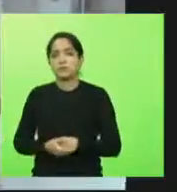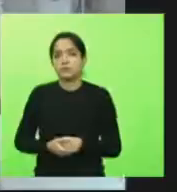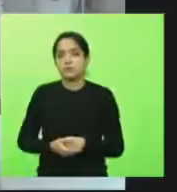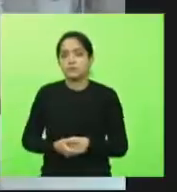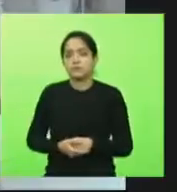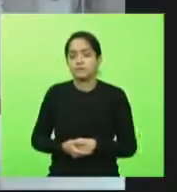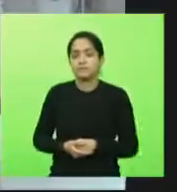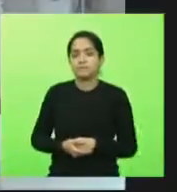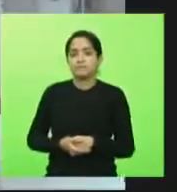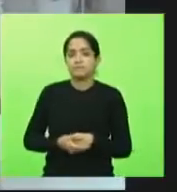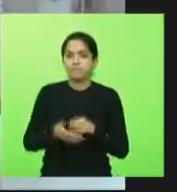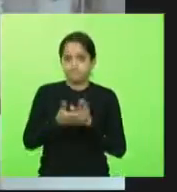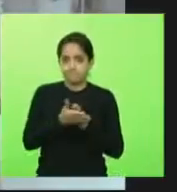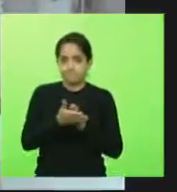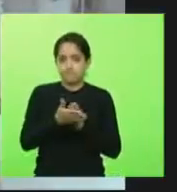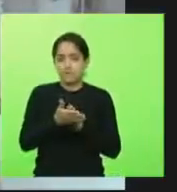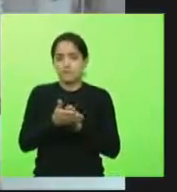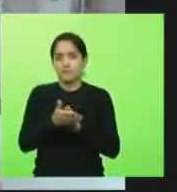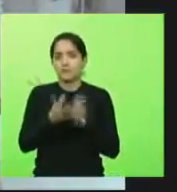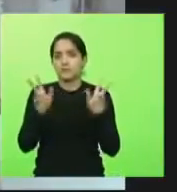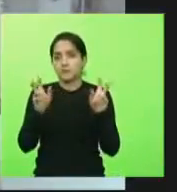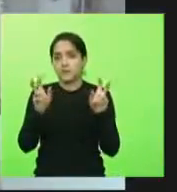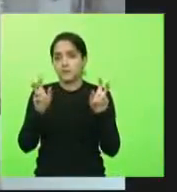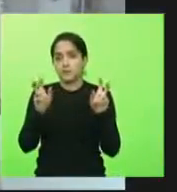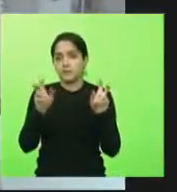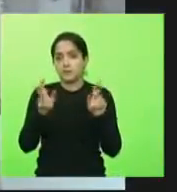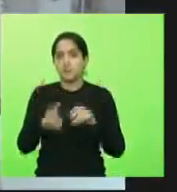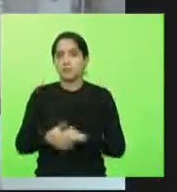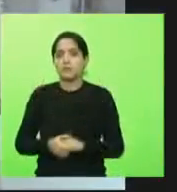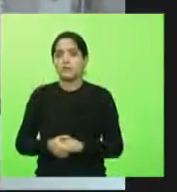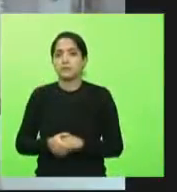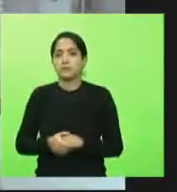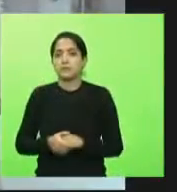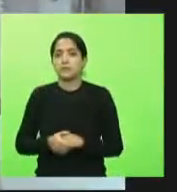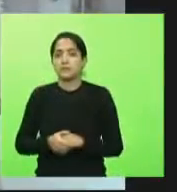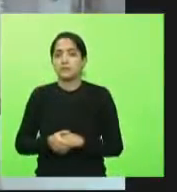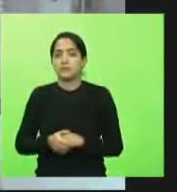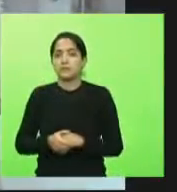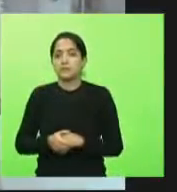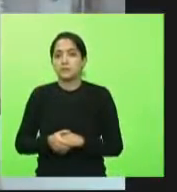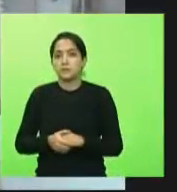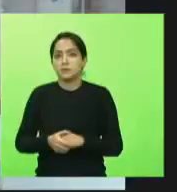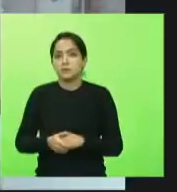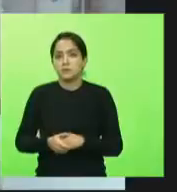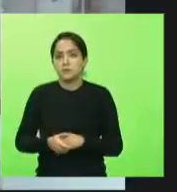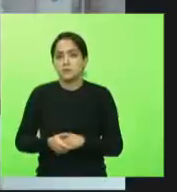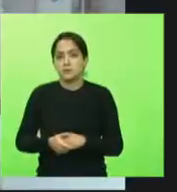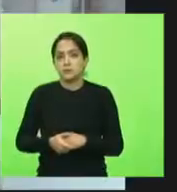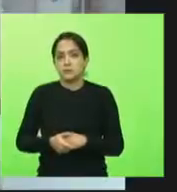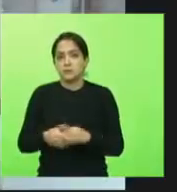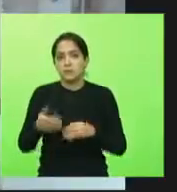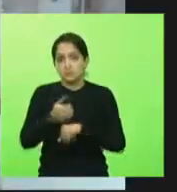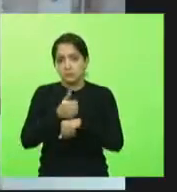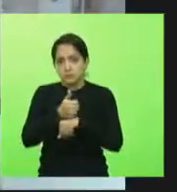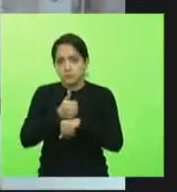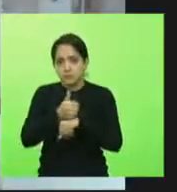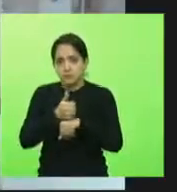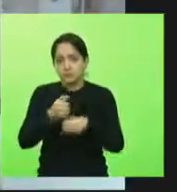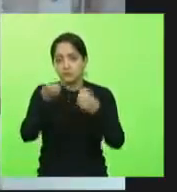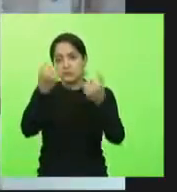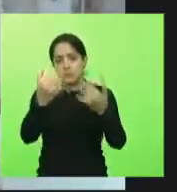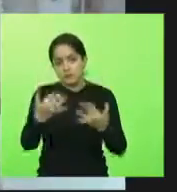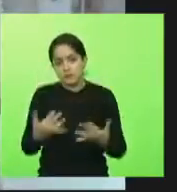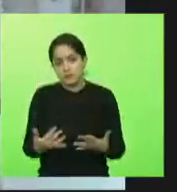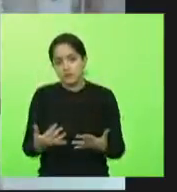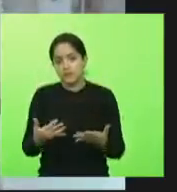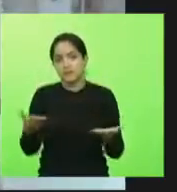obrigada e parabéns pela abordagem do tema e por trazer os especialistas para falarem sobre esse assunto na